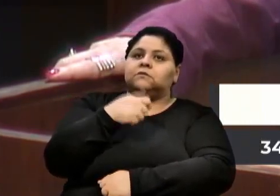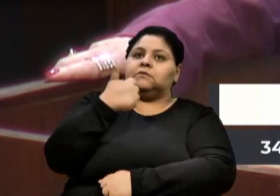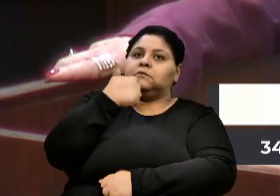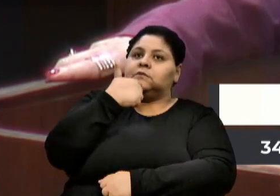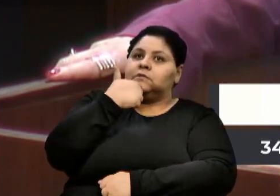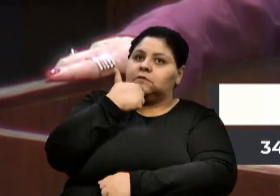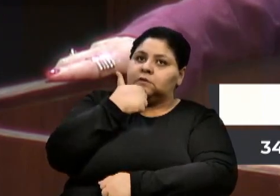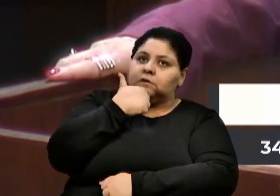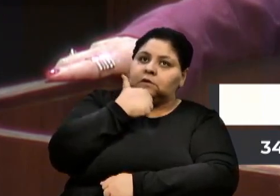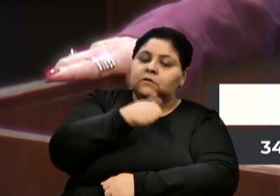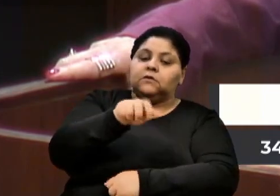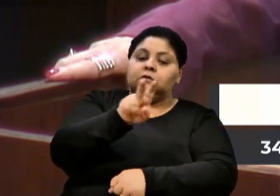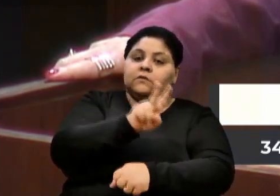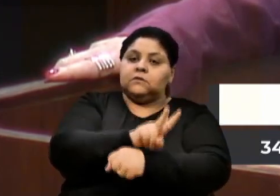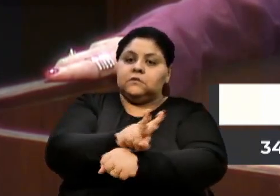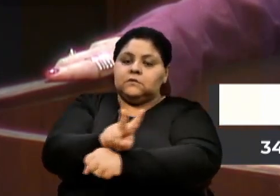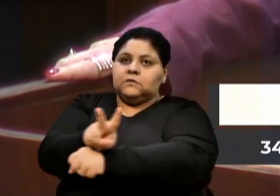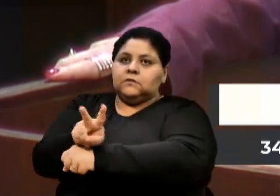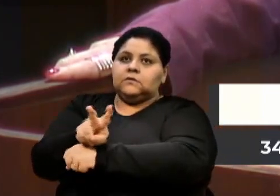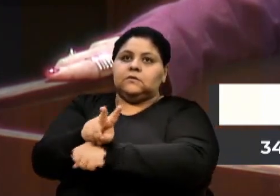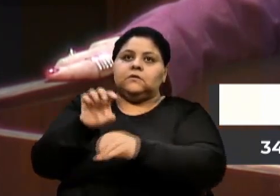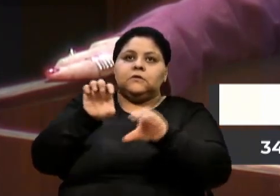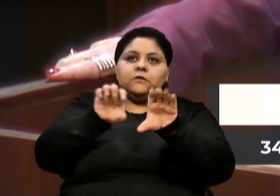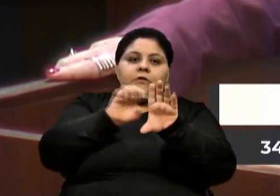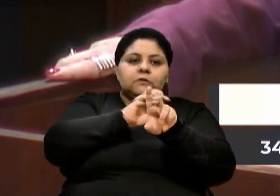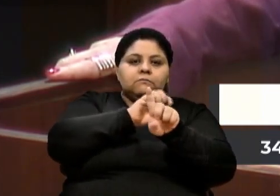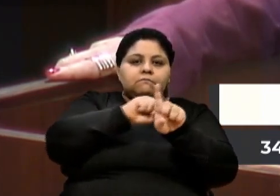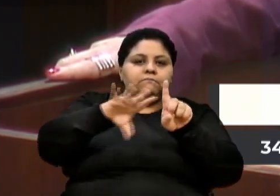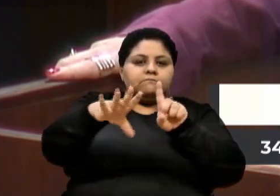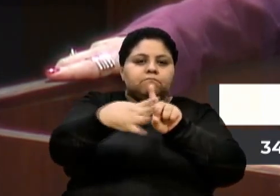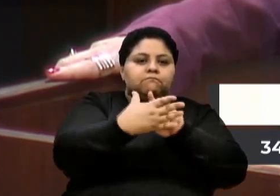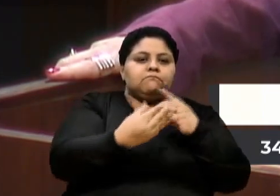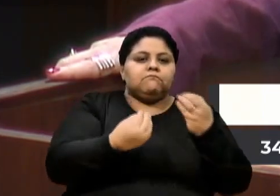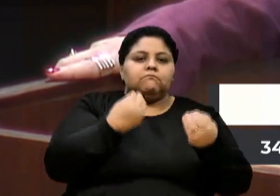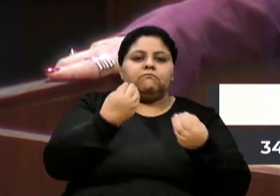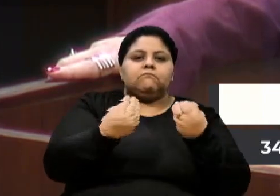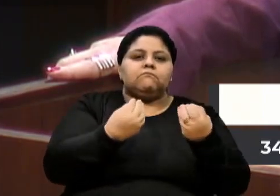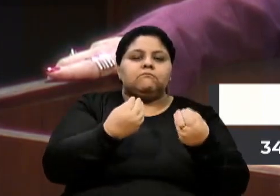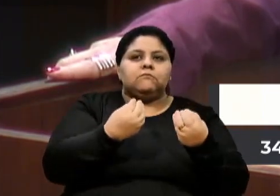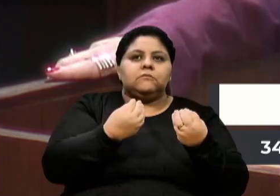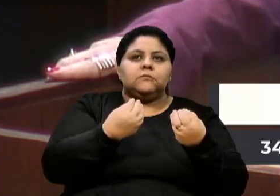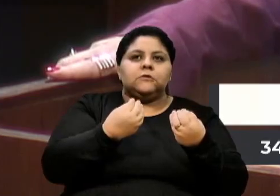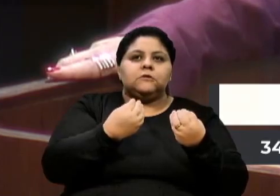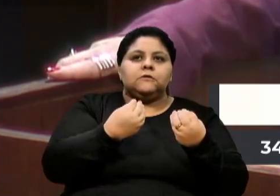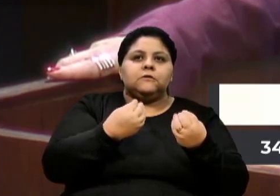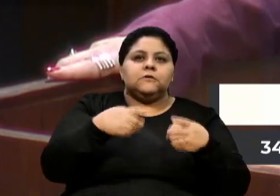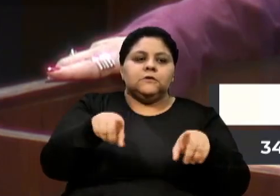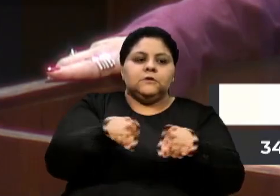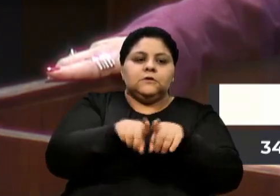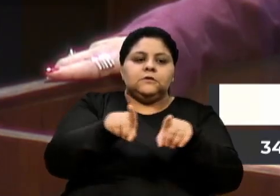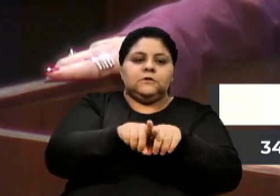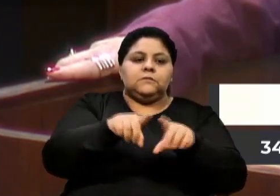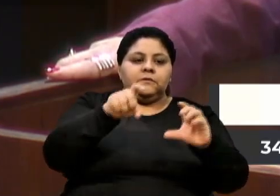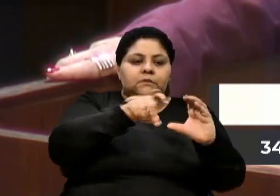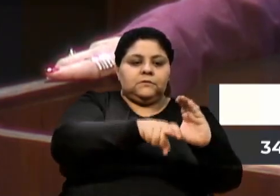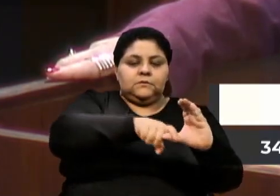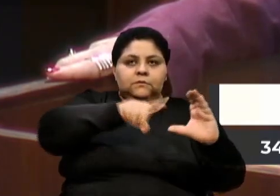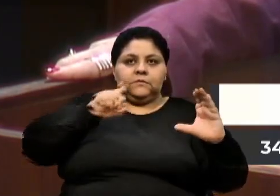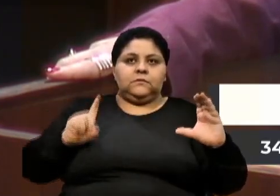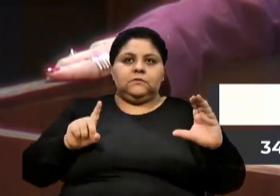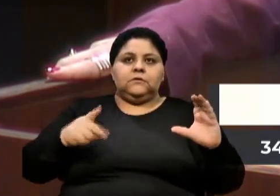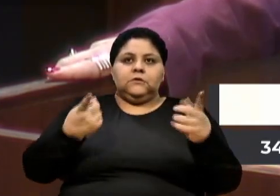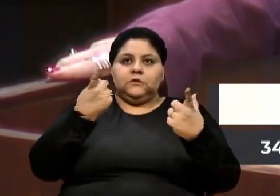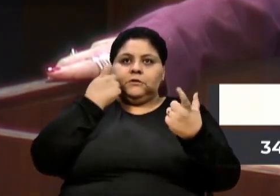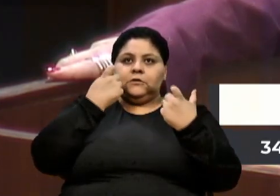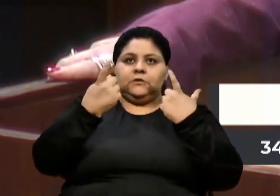fazem na sociedade, como ele deve ser reconhecido, a questão da autonomia de outras coisas, que não só a violência, mas de